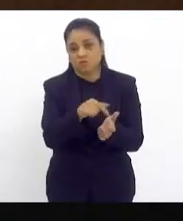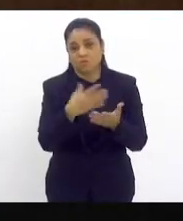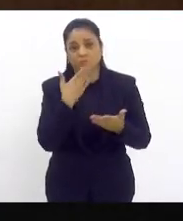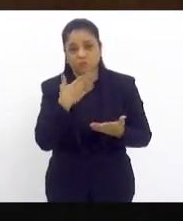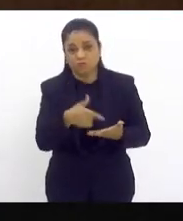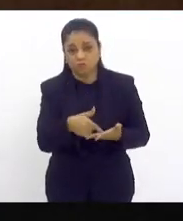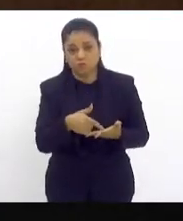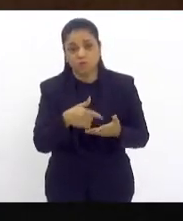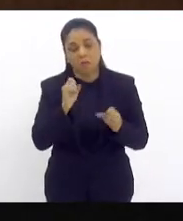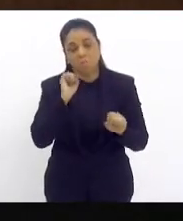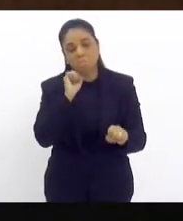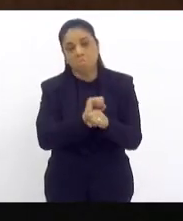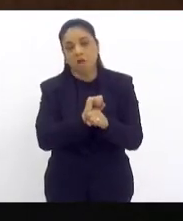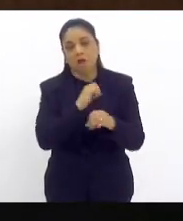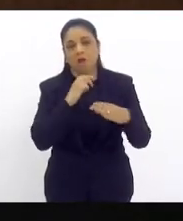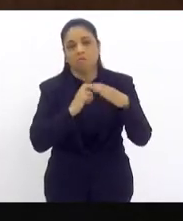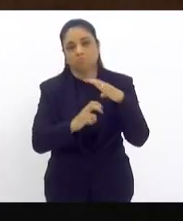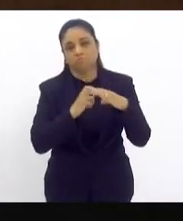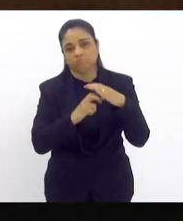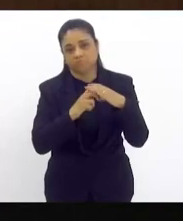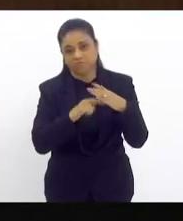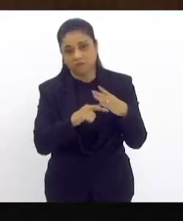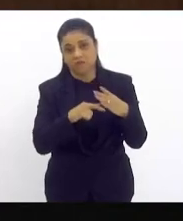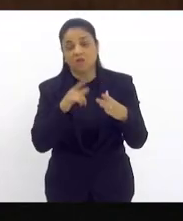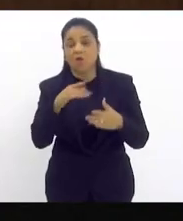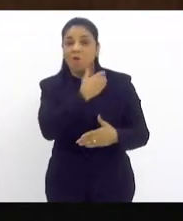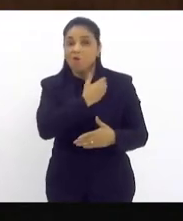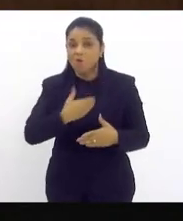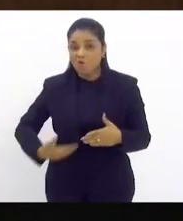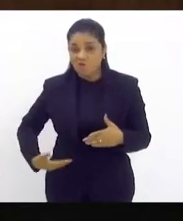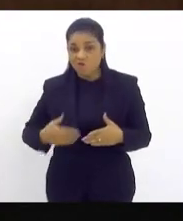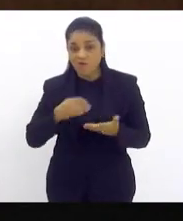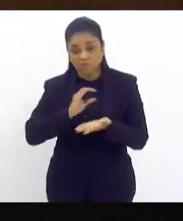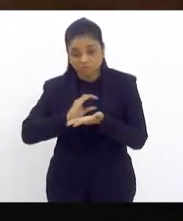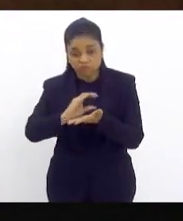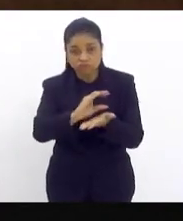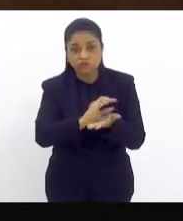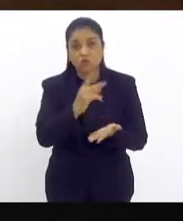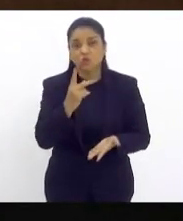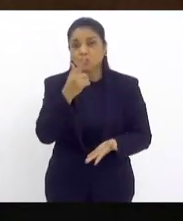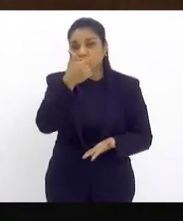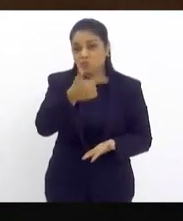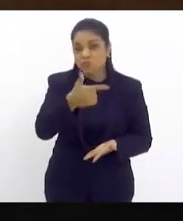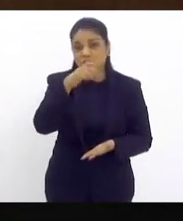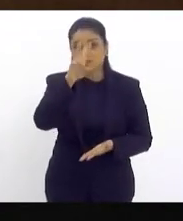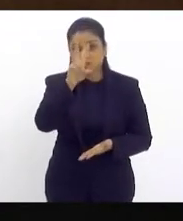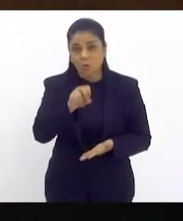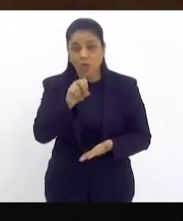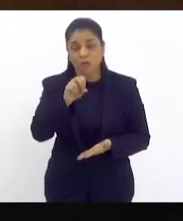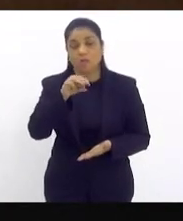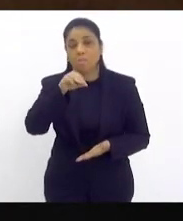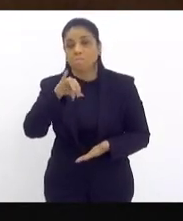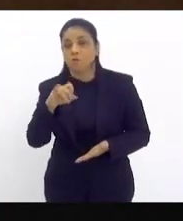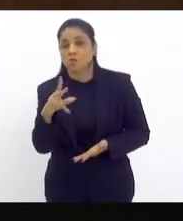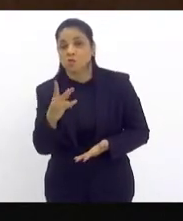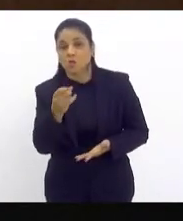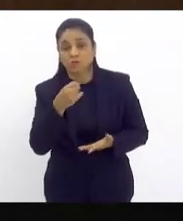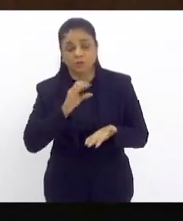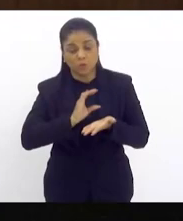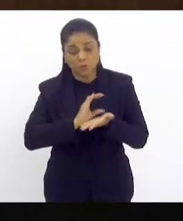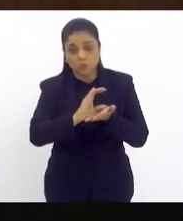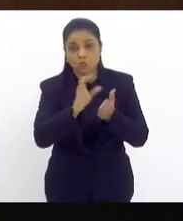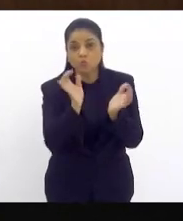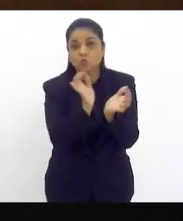E naquele momento, o governo do Estado repassou 250 milhões de reais para o Grupo Gumi, para